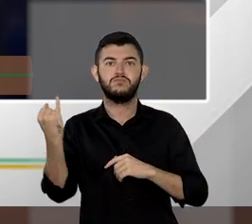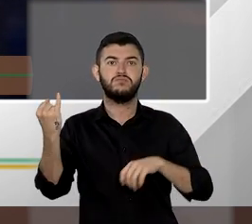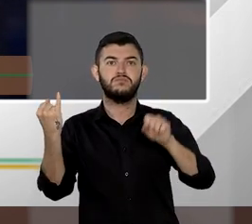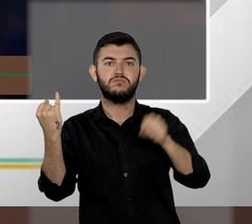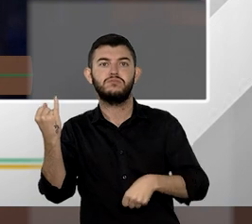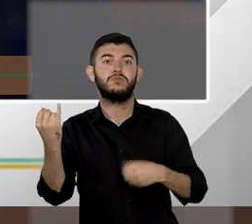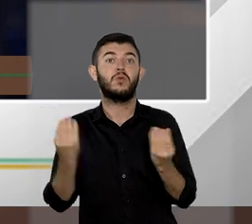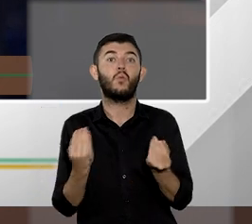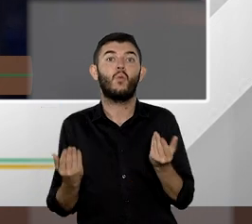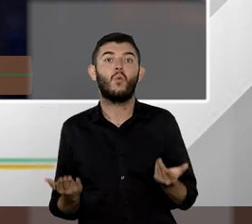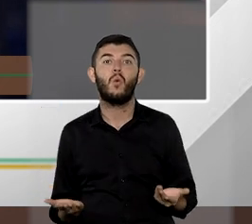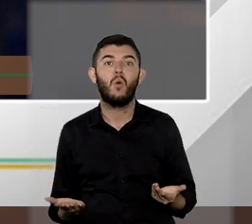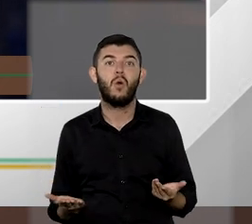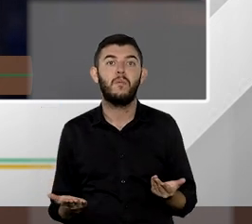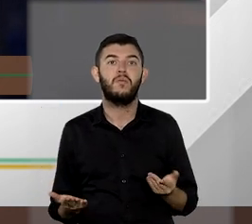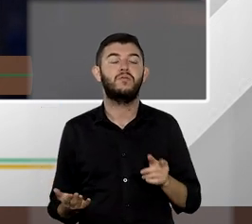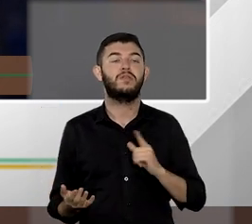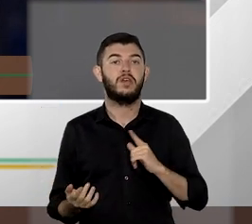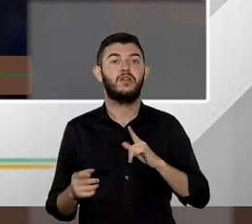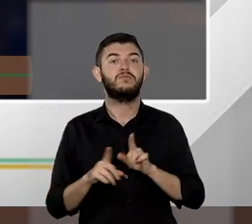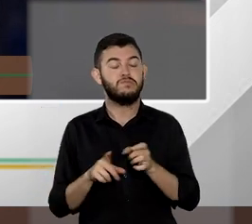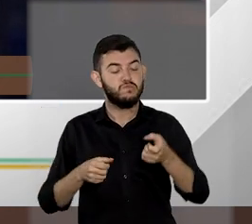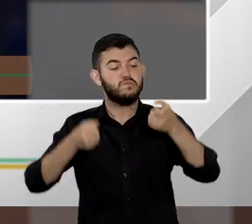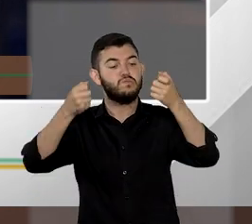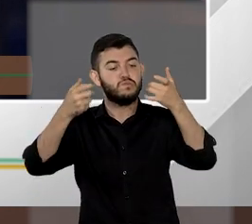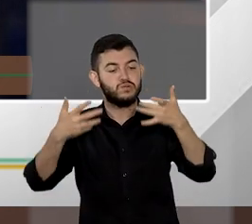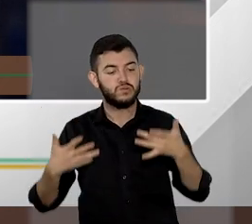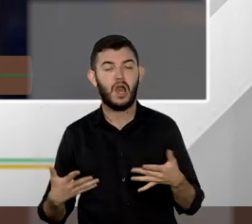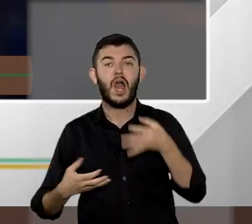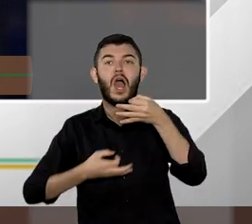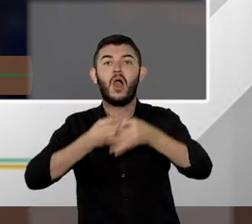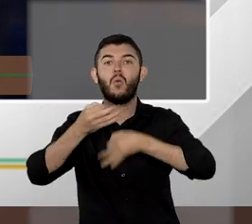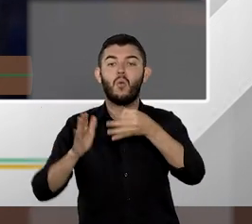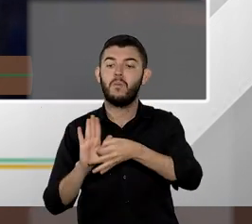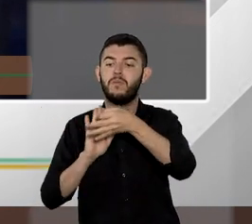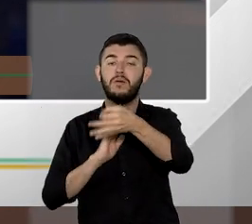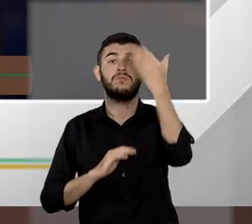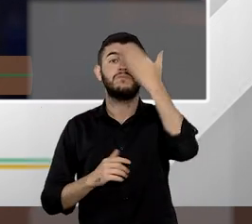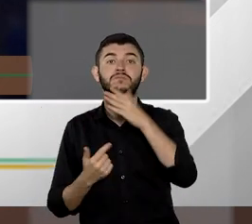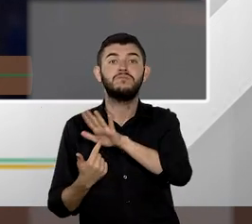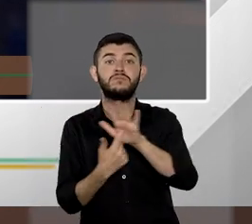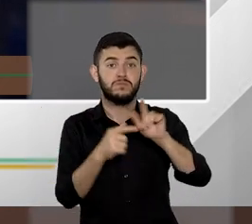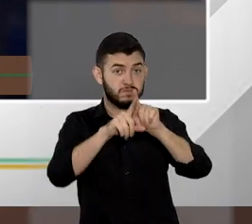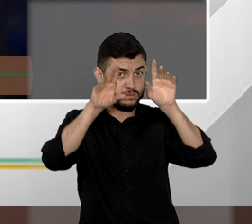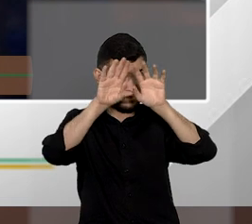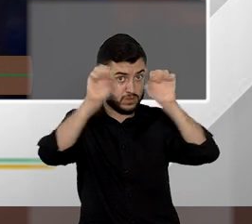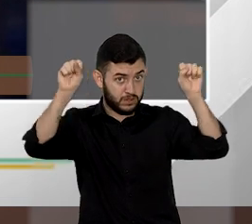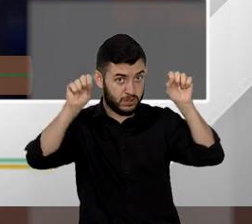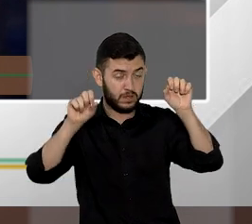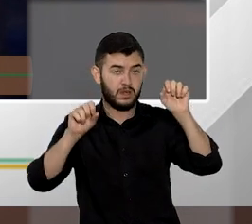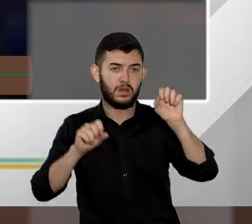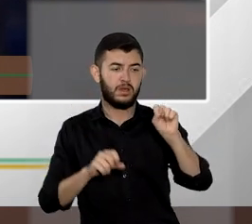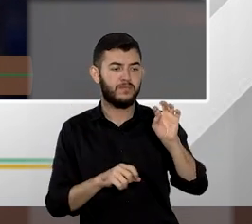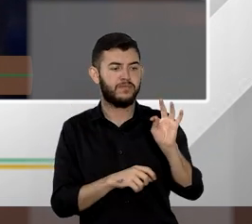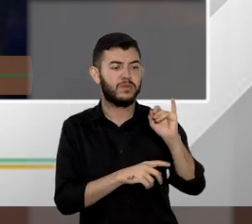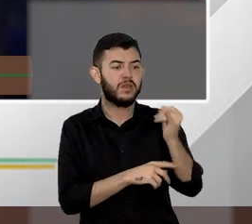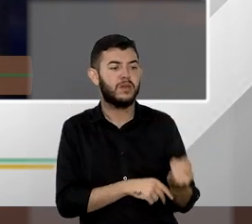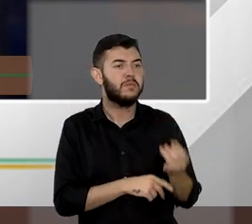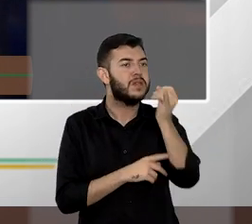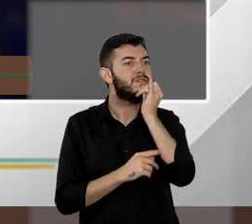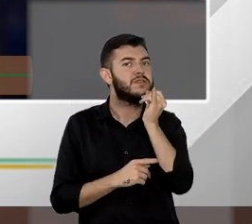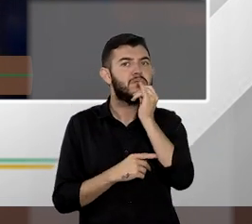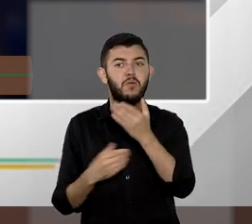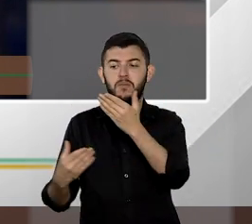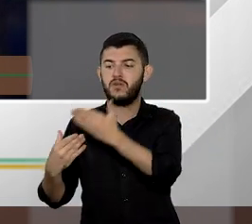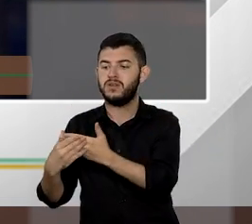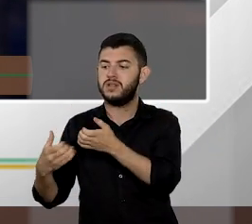que exercer o seu ônus argumentativo para demonstrar ao tribunal que embora sendo uma questão por exemplo de 100 salários do valor de